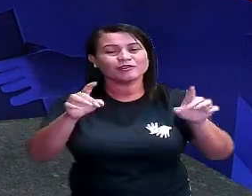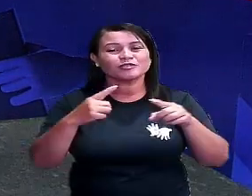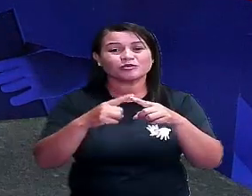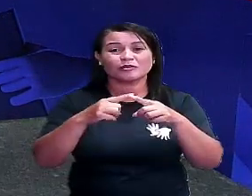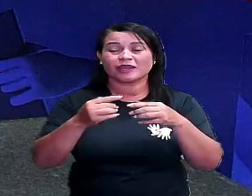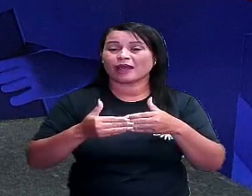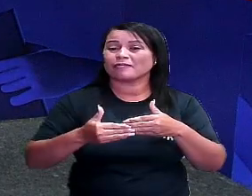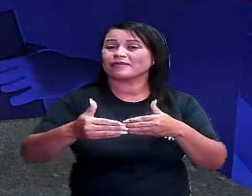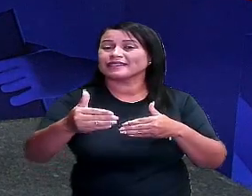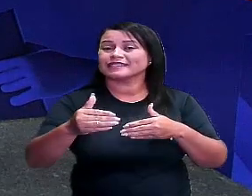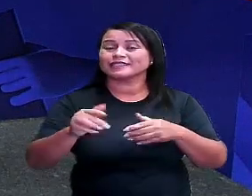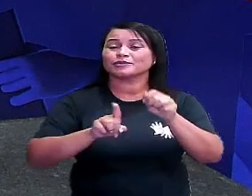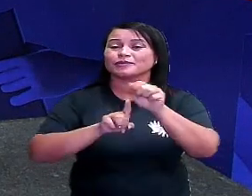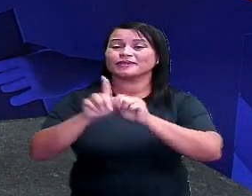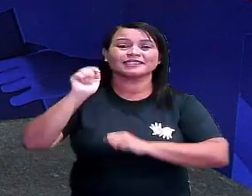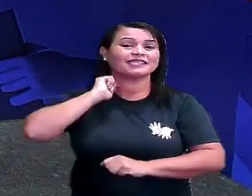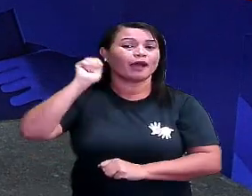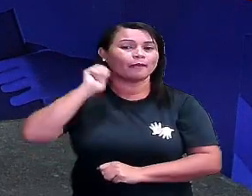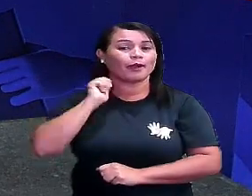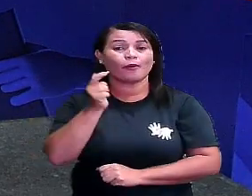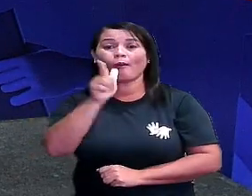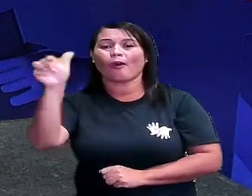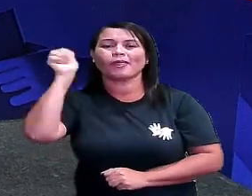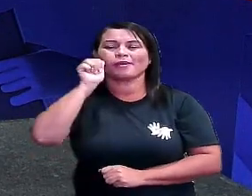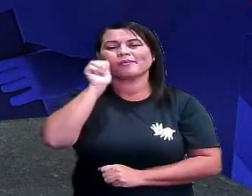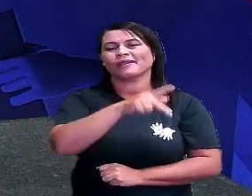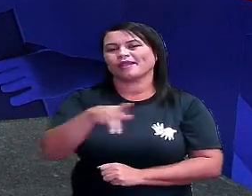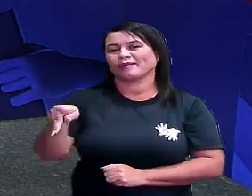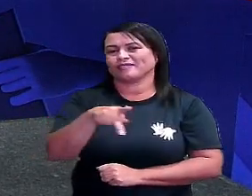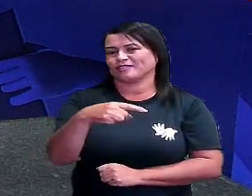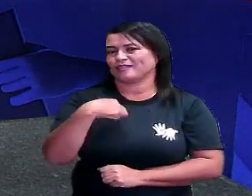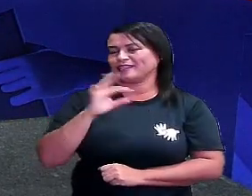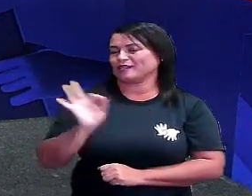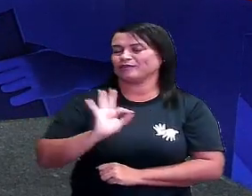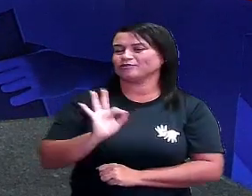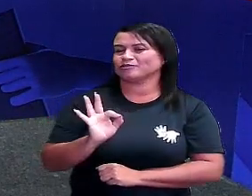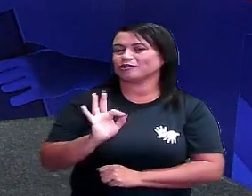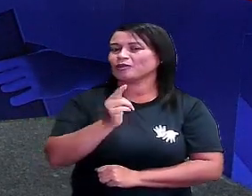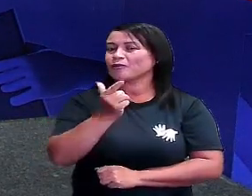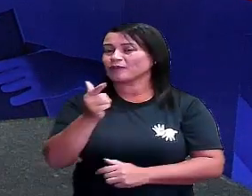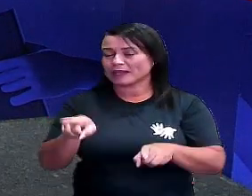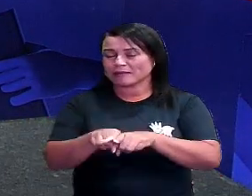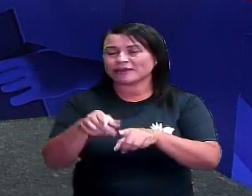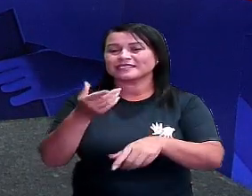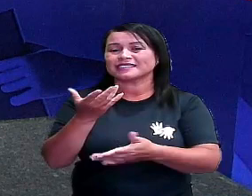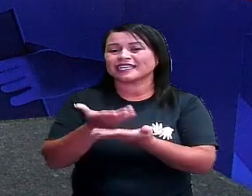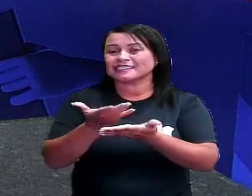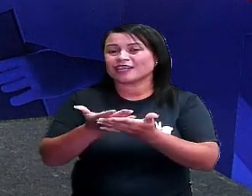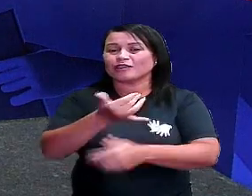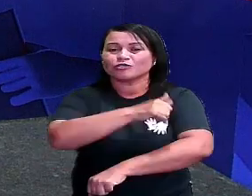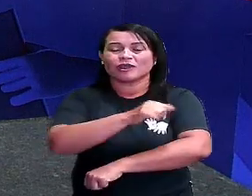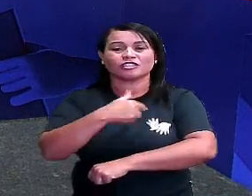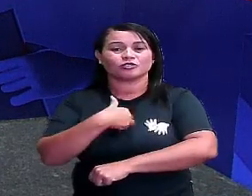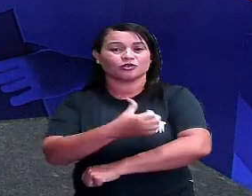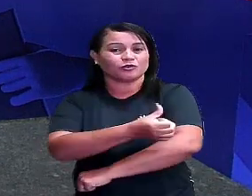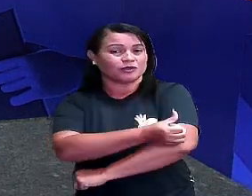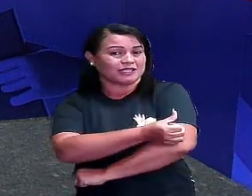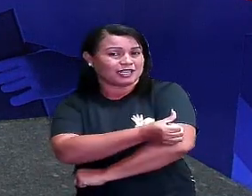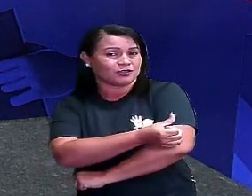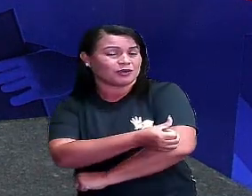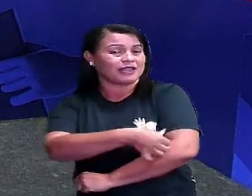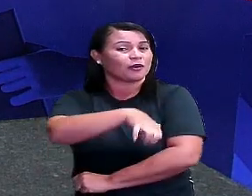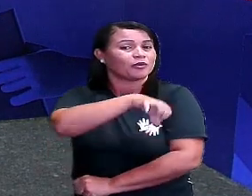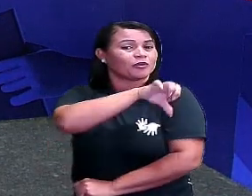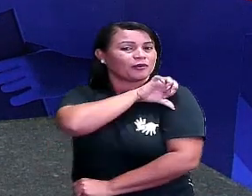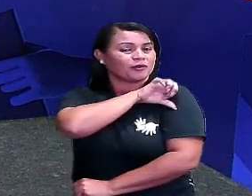vocês estarão com outra professora dessas aulas da EJA e eu estarei do sexto ao nono ano dando